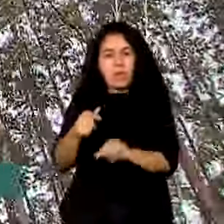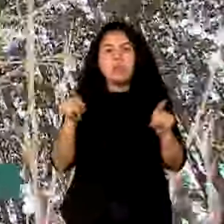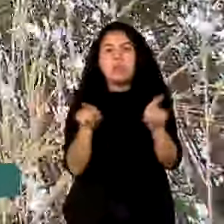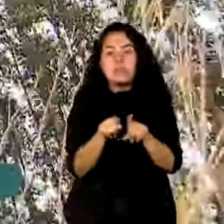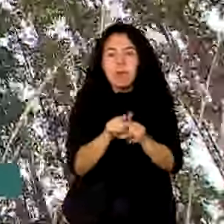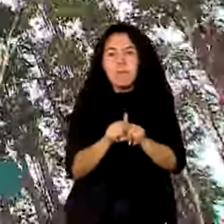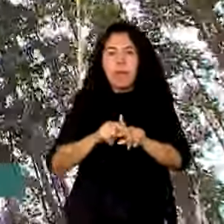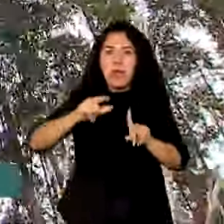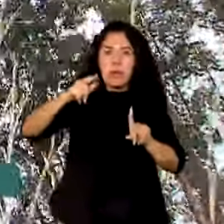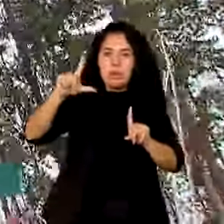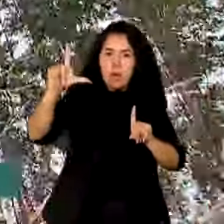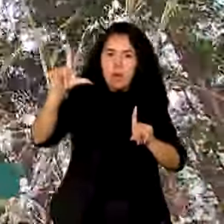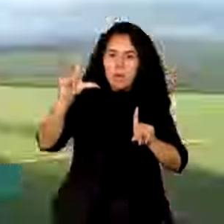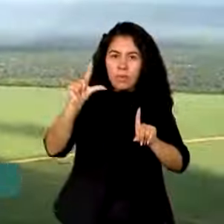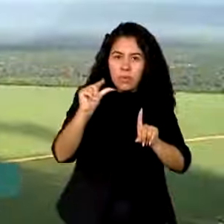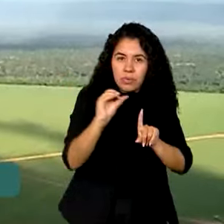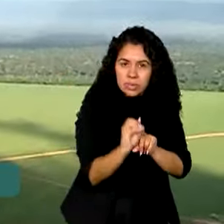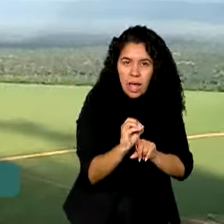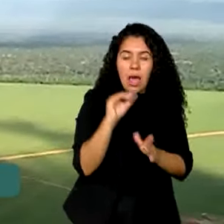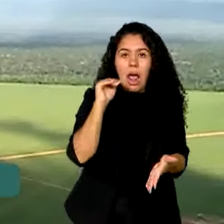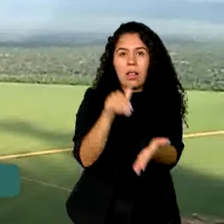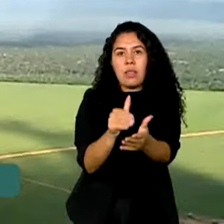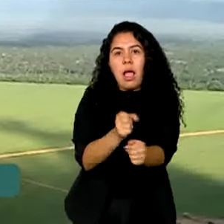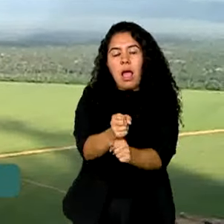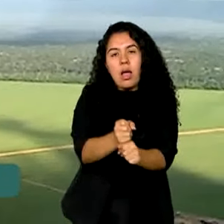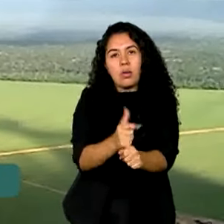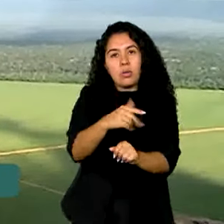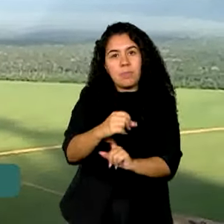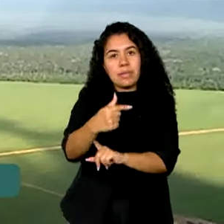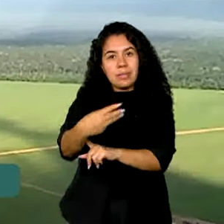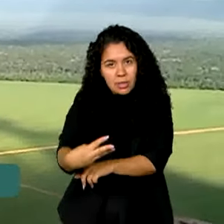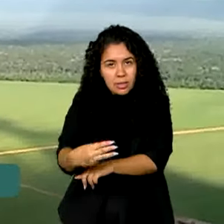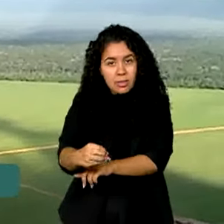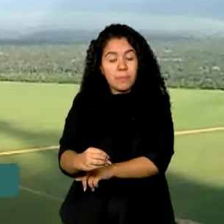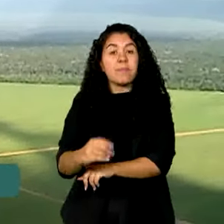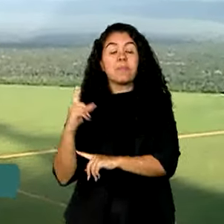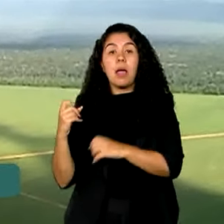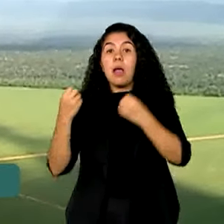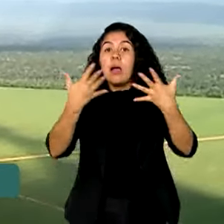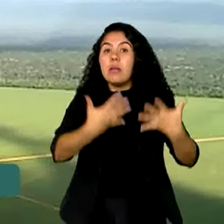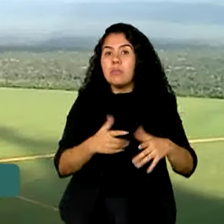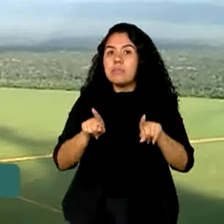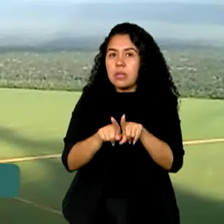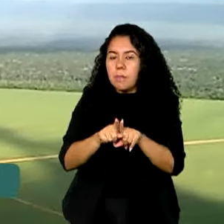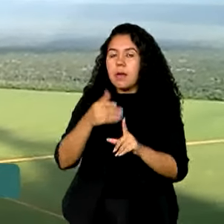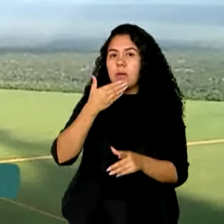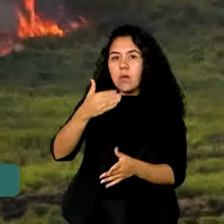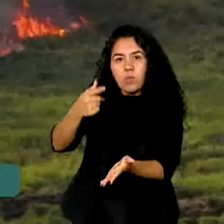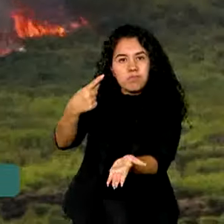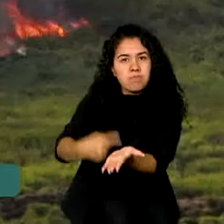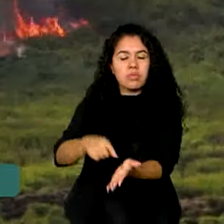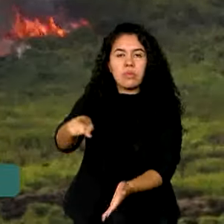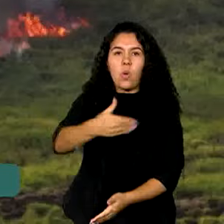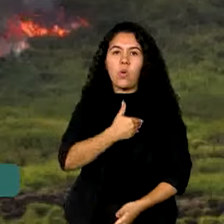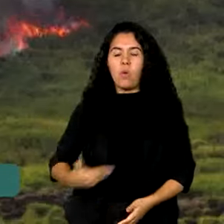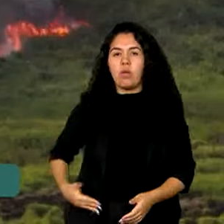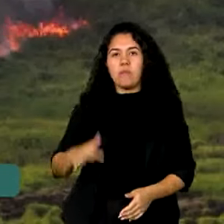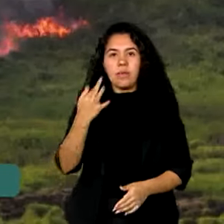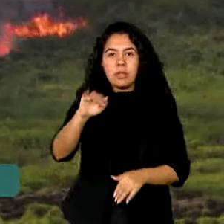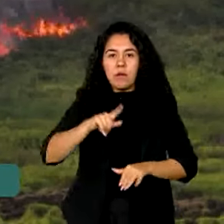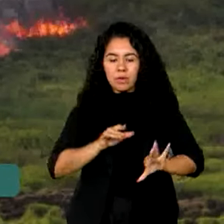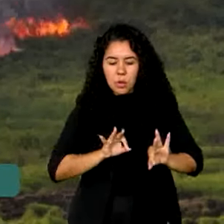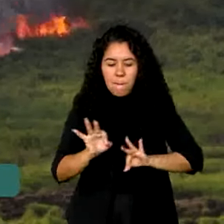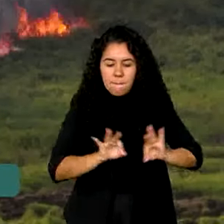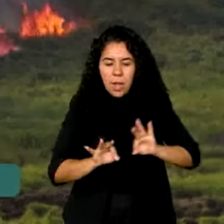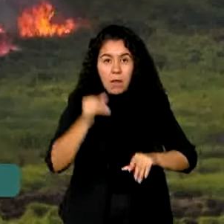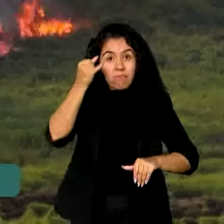2030. O plenário ordenou ao governo federal a elaboração de um plano de prevenção e